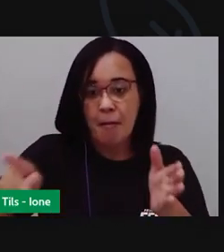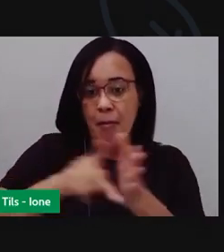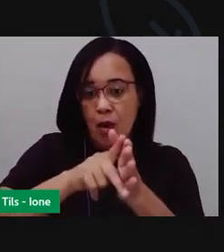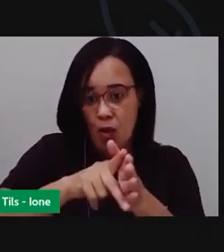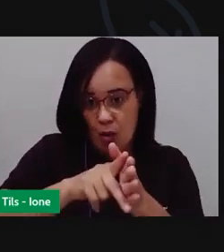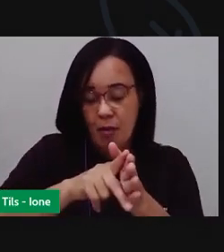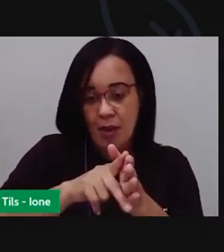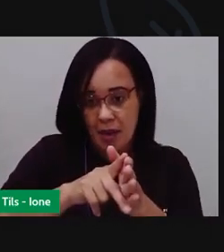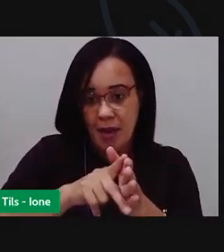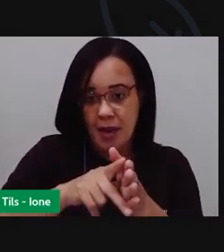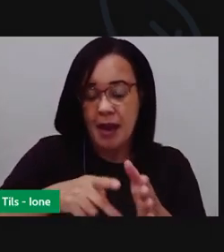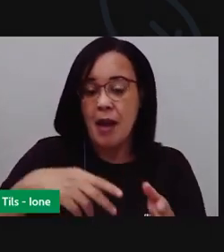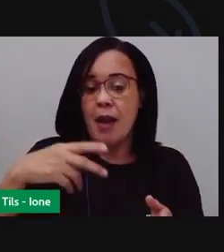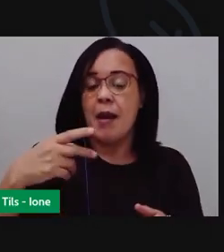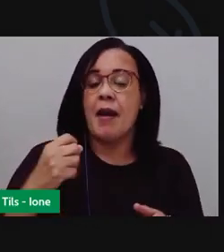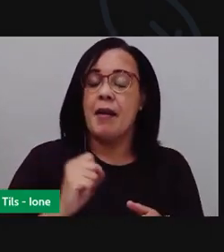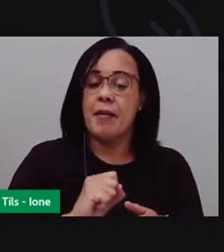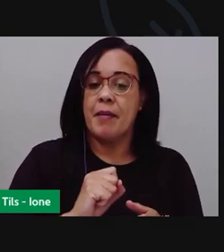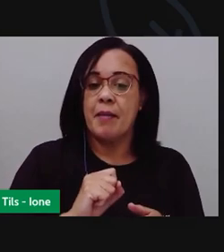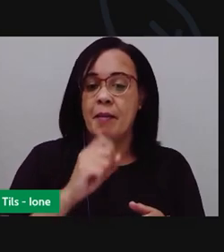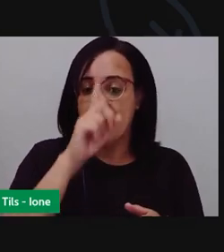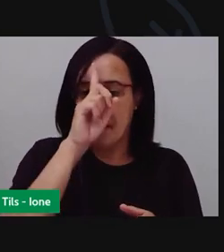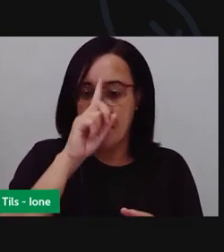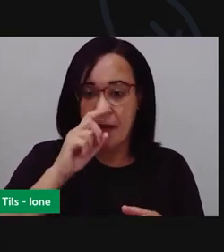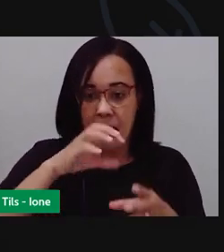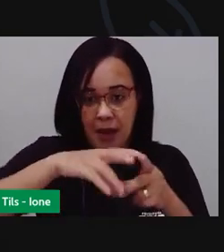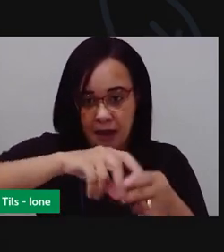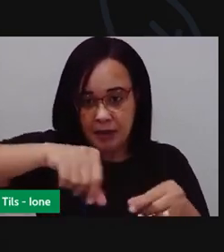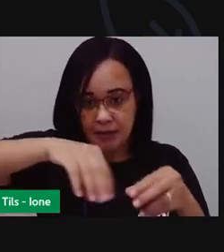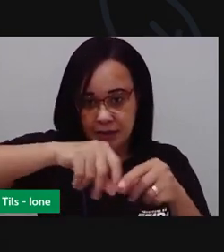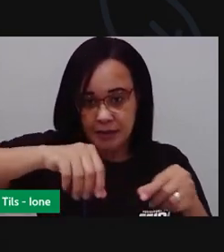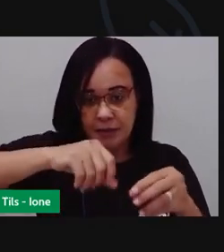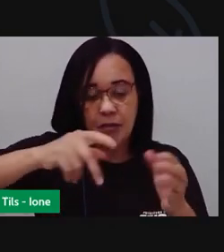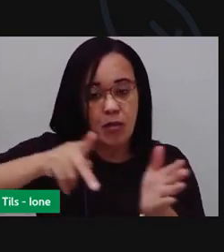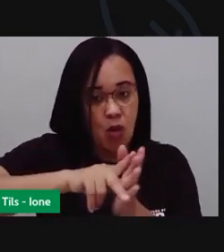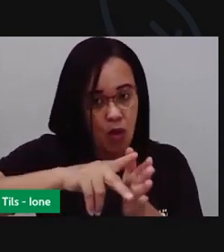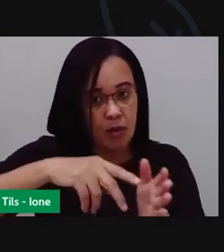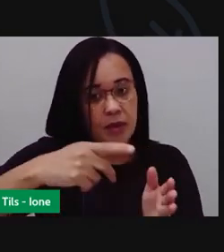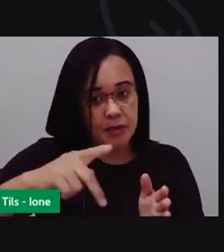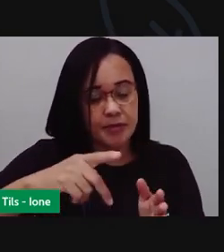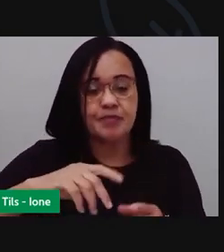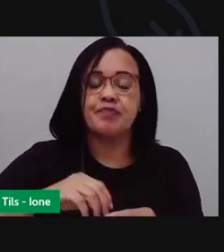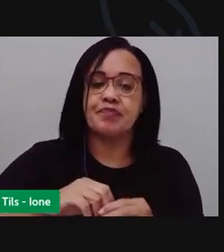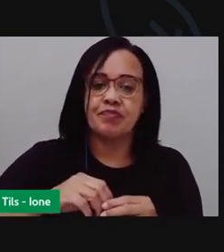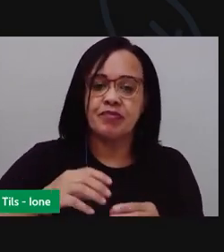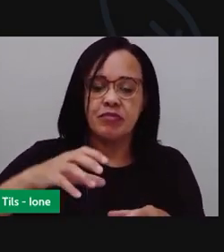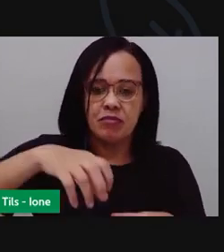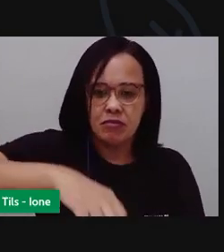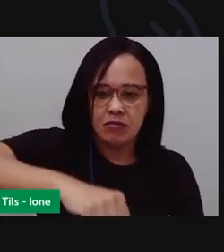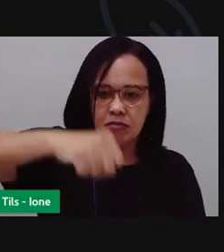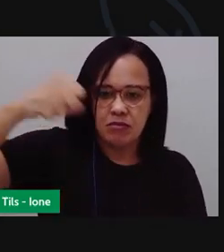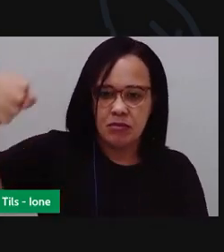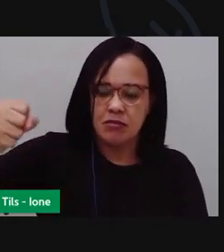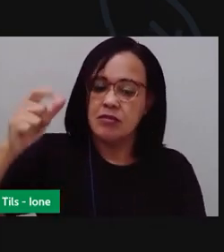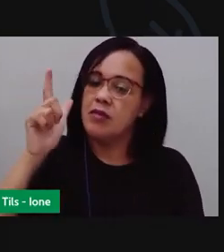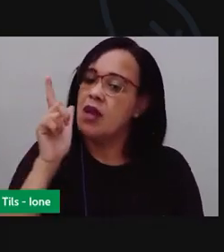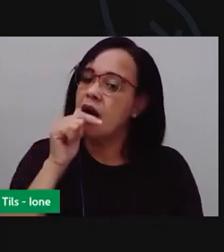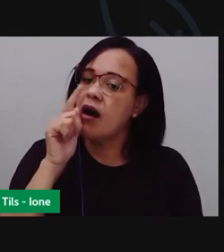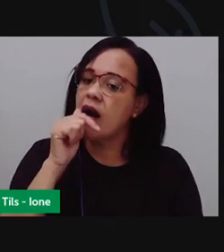venho aqui, ó, nessa parte da cuscuzeira, vou retirar, e aqui eu vou colocar água